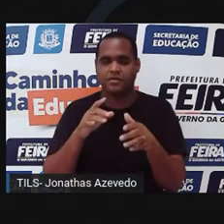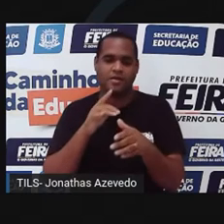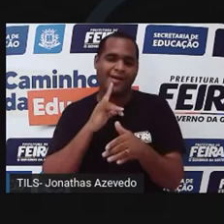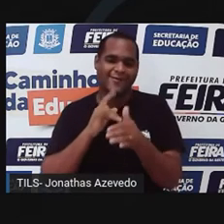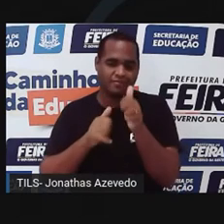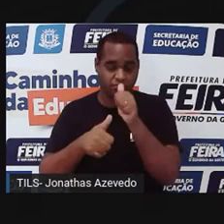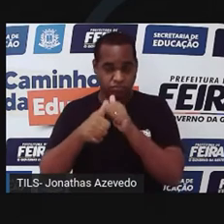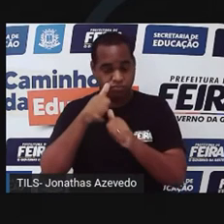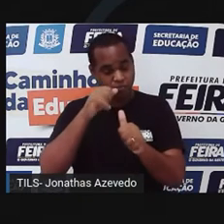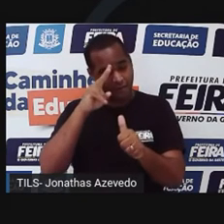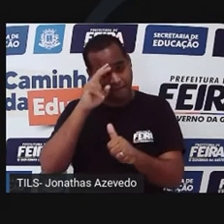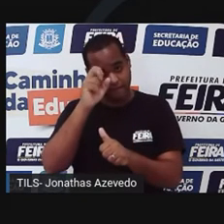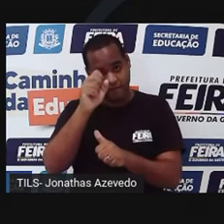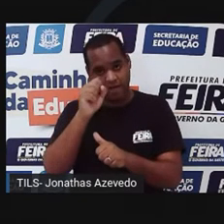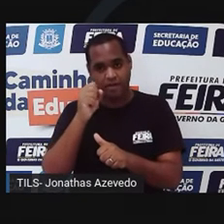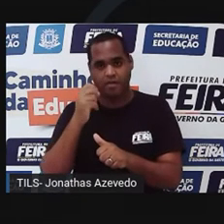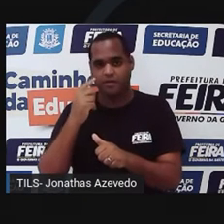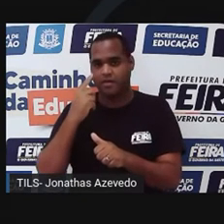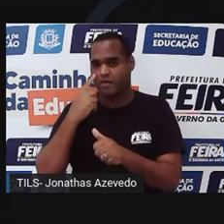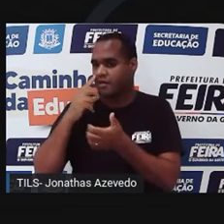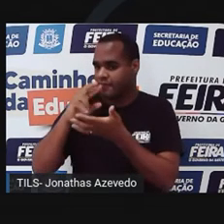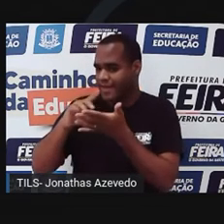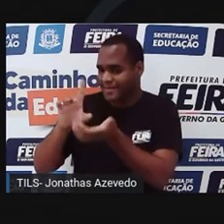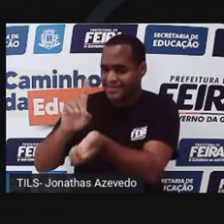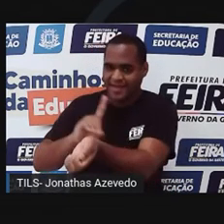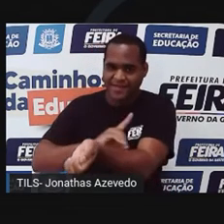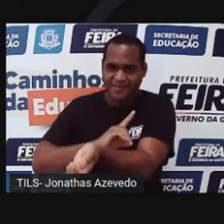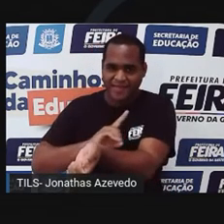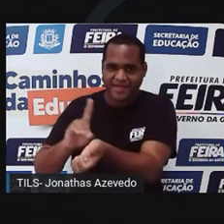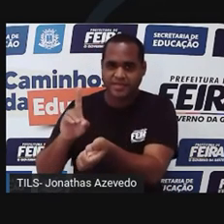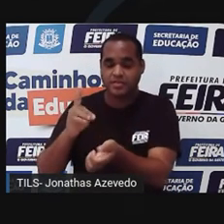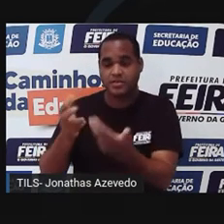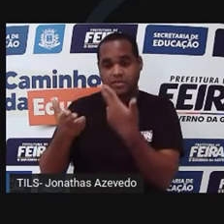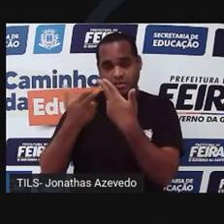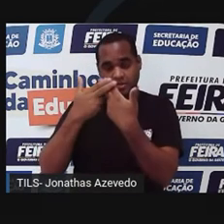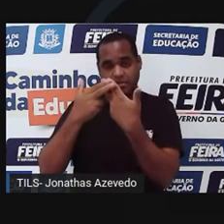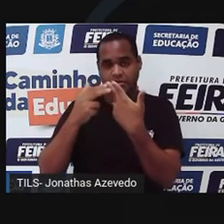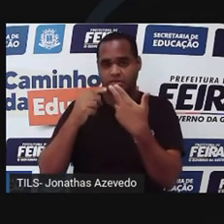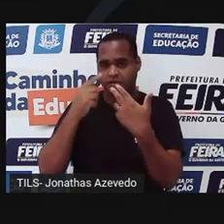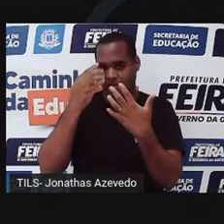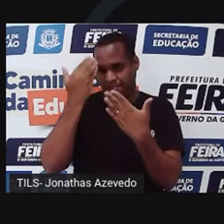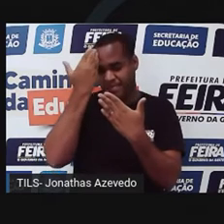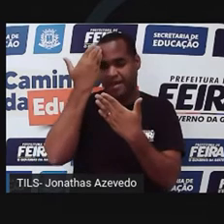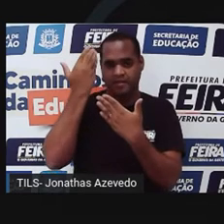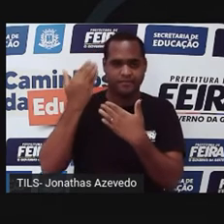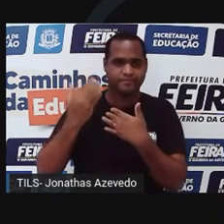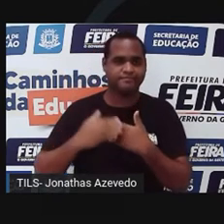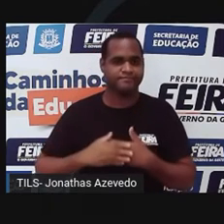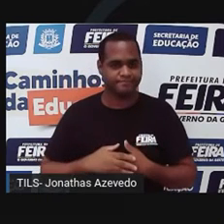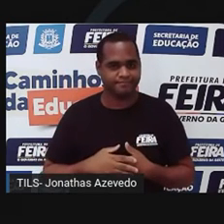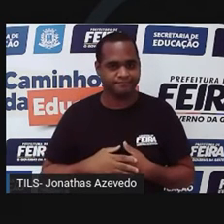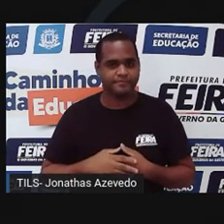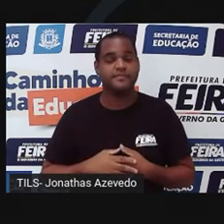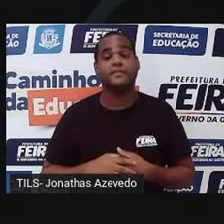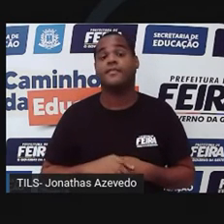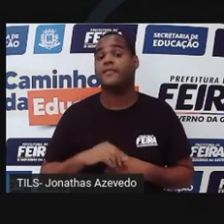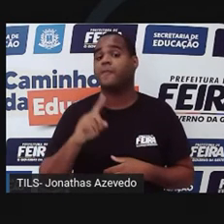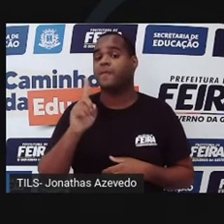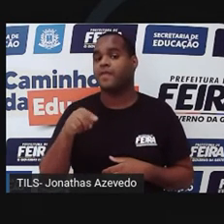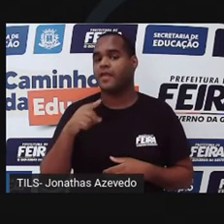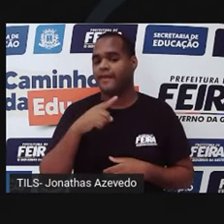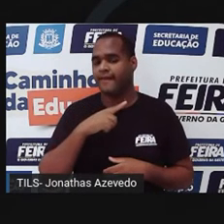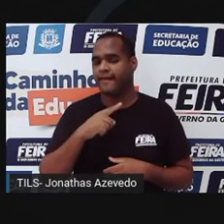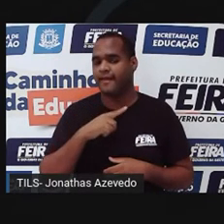crônico, glaucoma, diabetes, traumas. É comum as pessoas se referirem